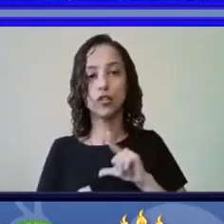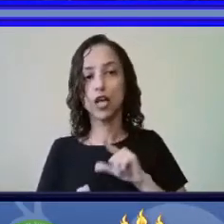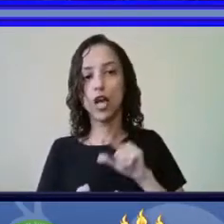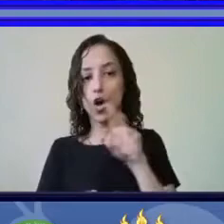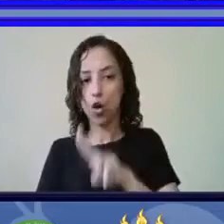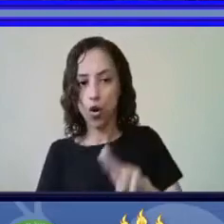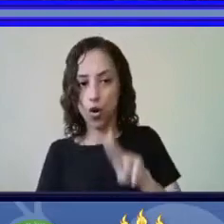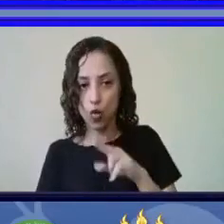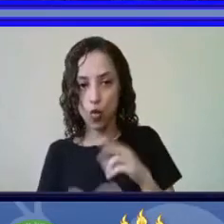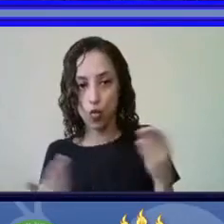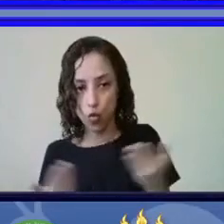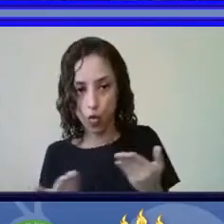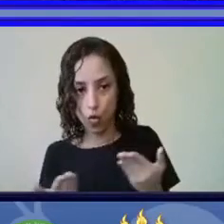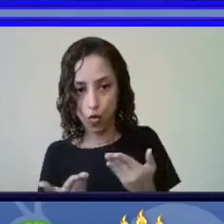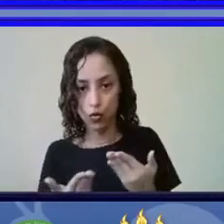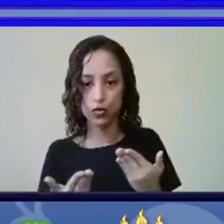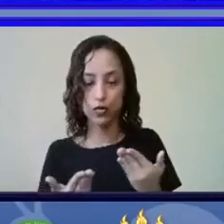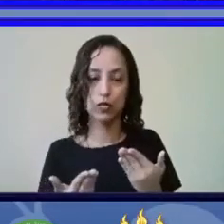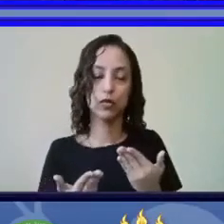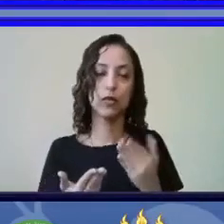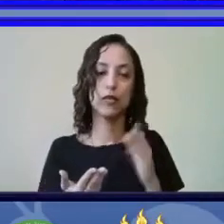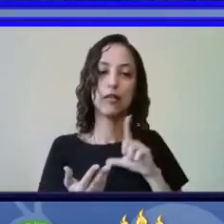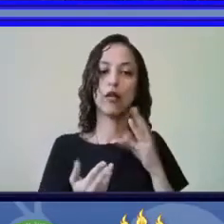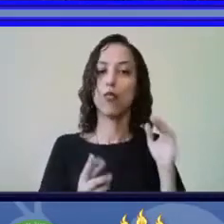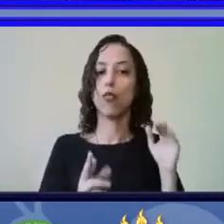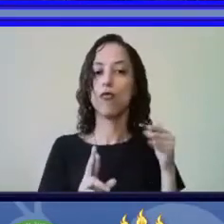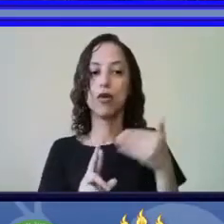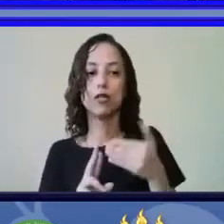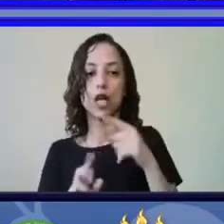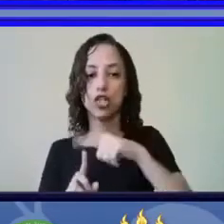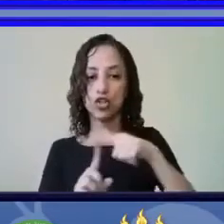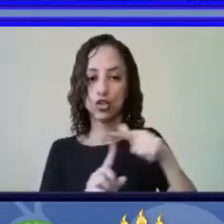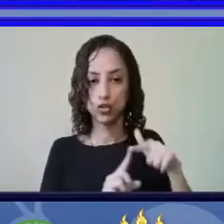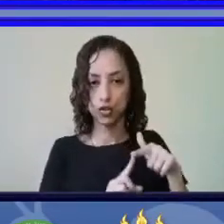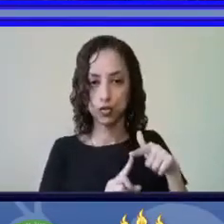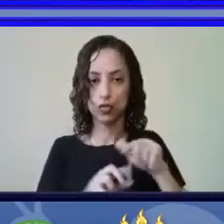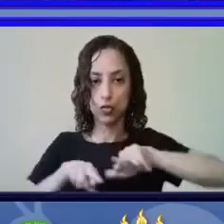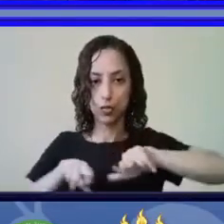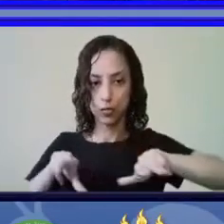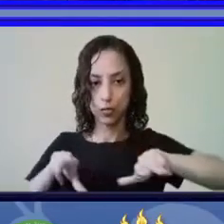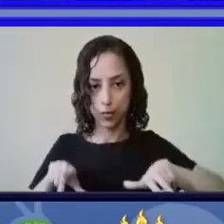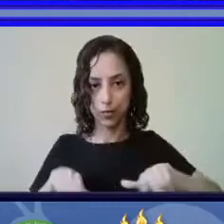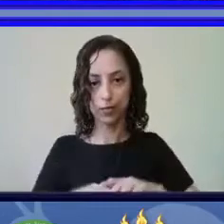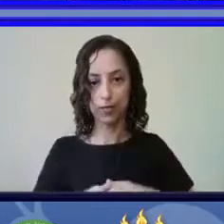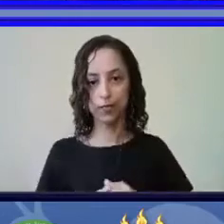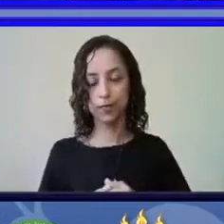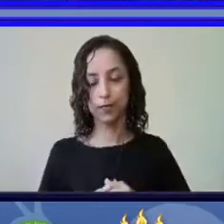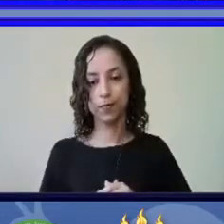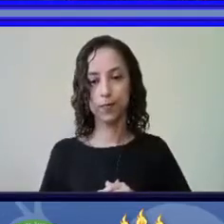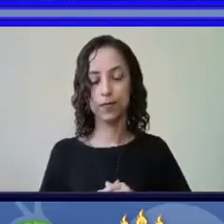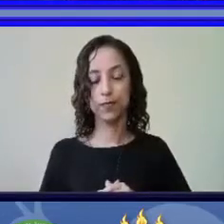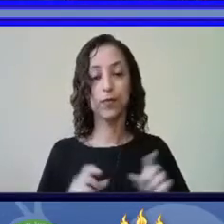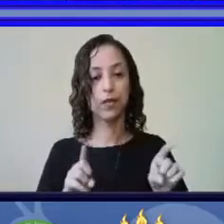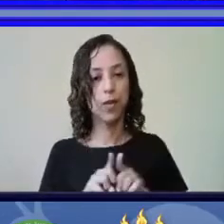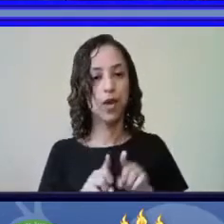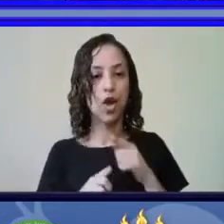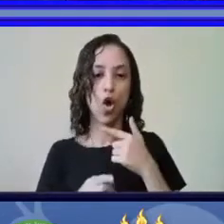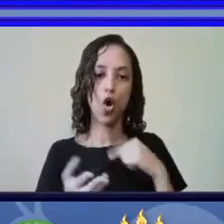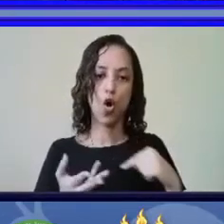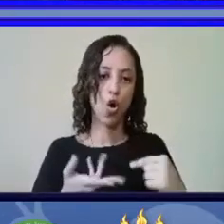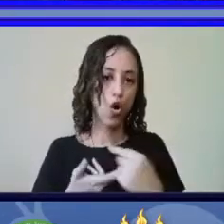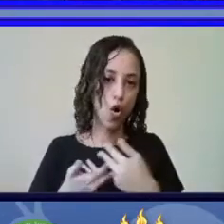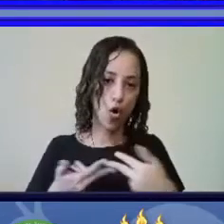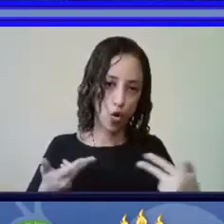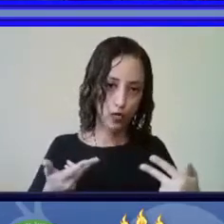utilizados hoje como referencial das espécies, e além de outras funcionalidades,